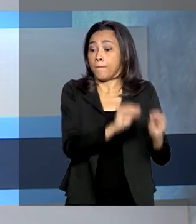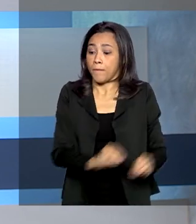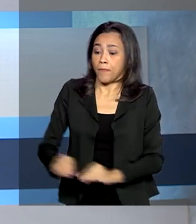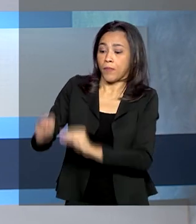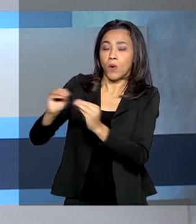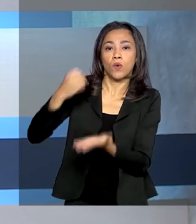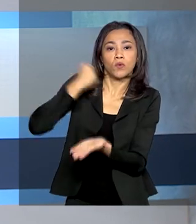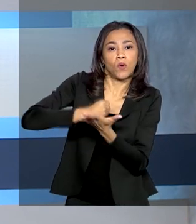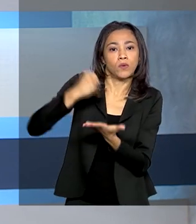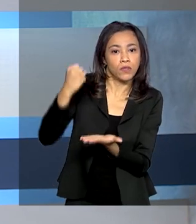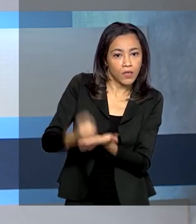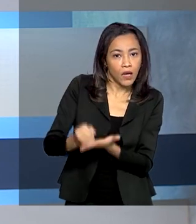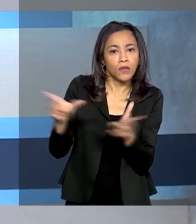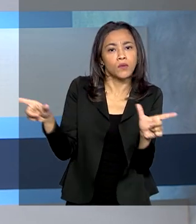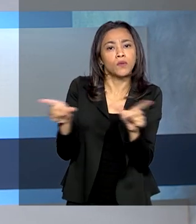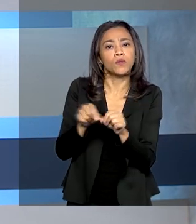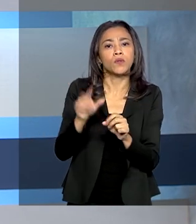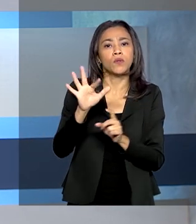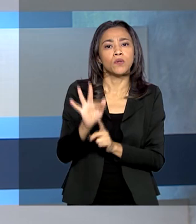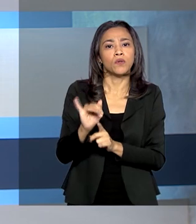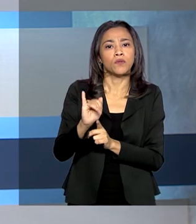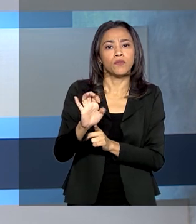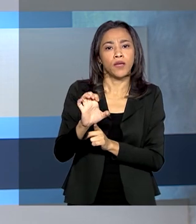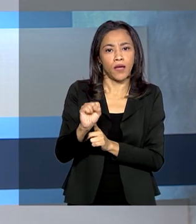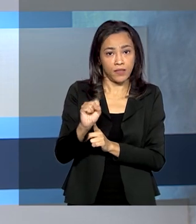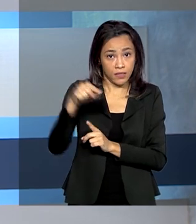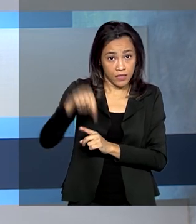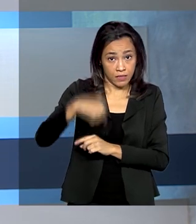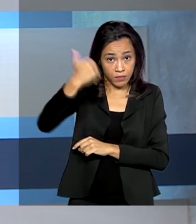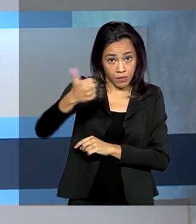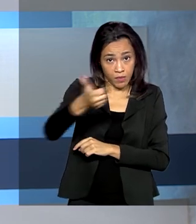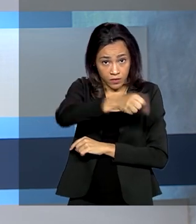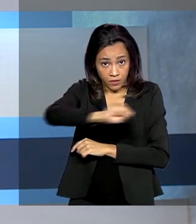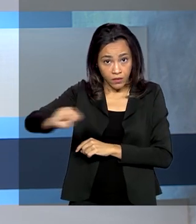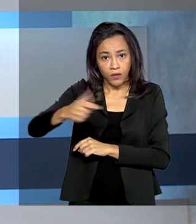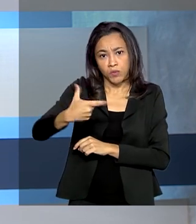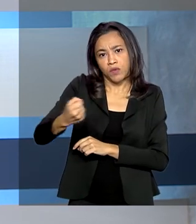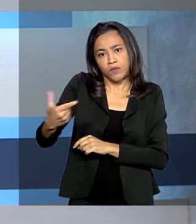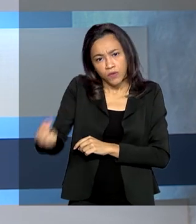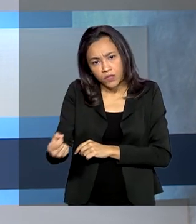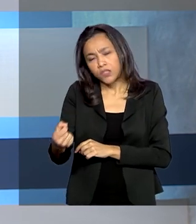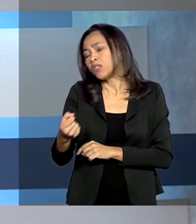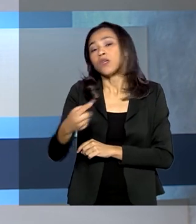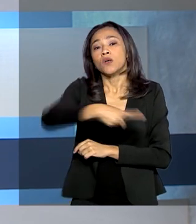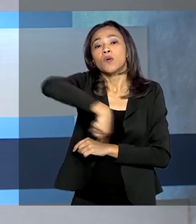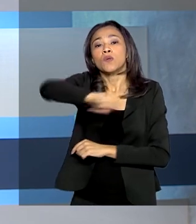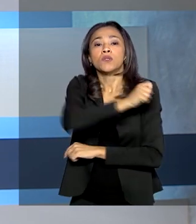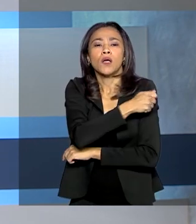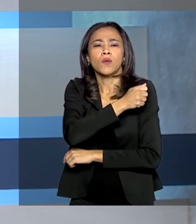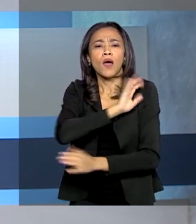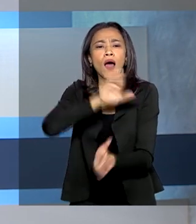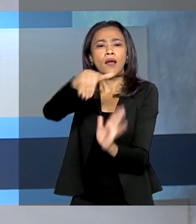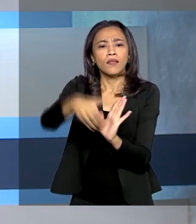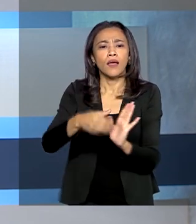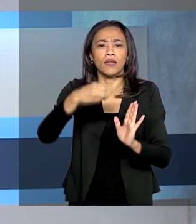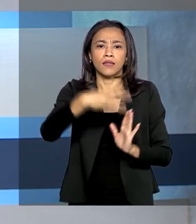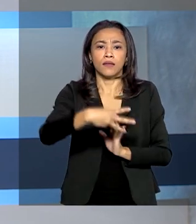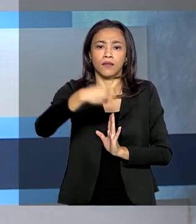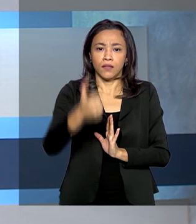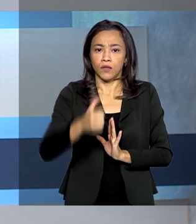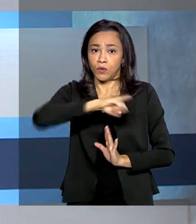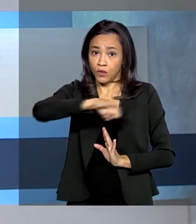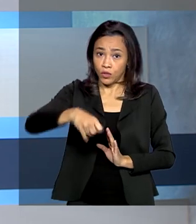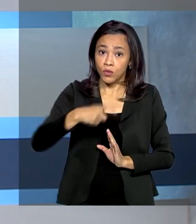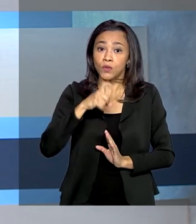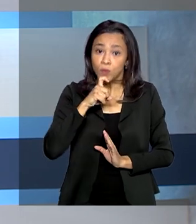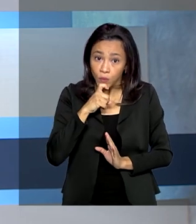Financiamento Estudantil nesse primeiro semestre de 2020. Agora, os estudantes terão até o dia 31 de julho para formalização